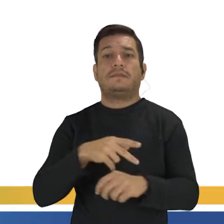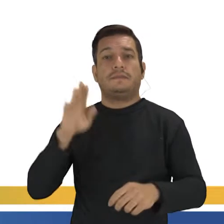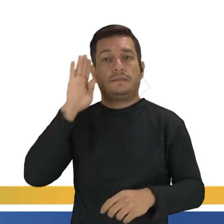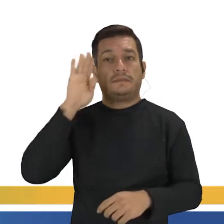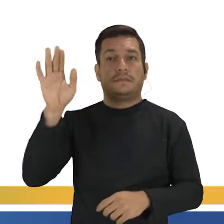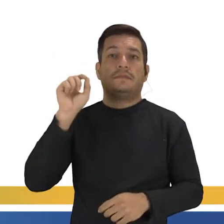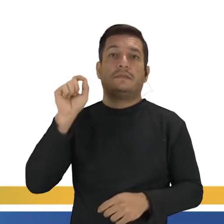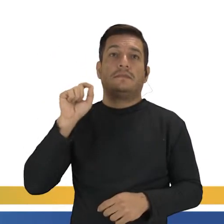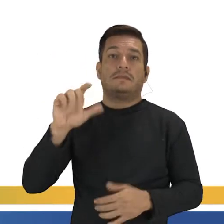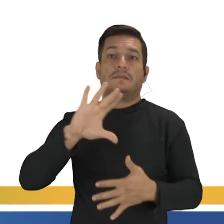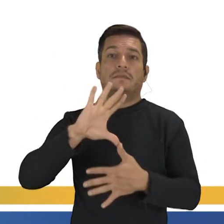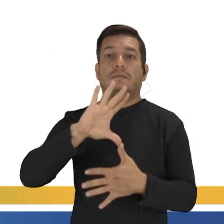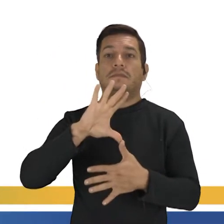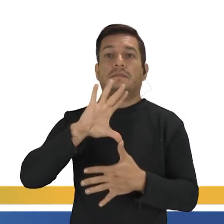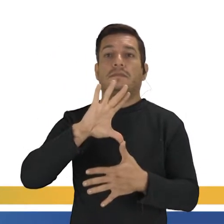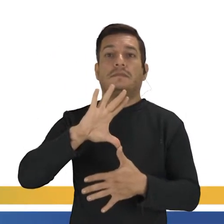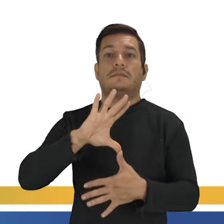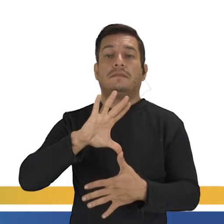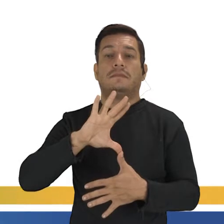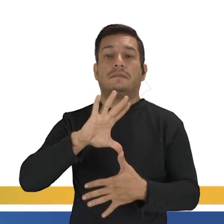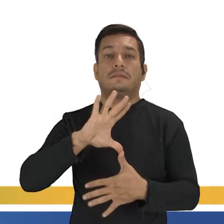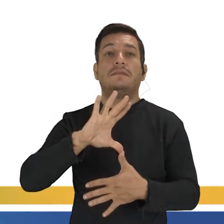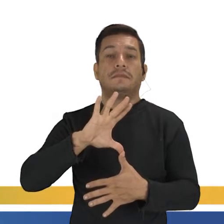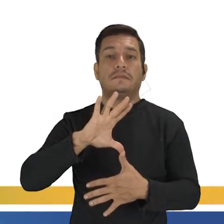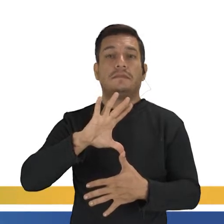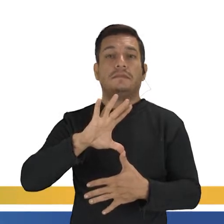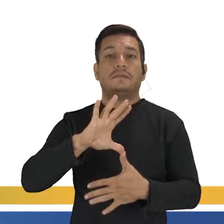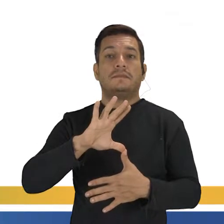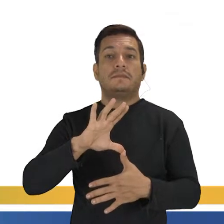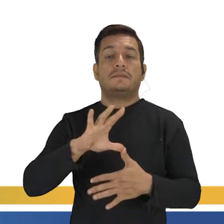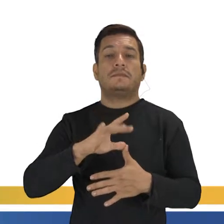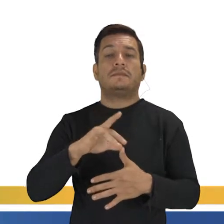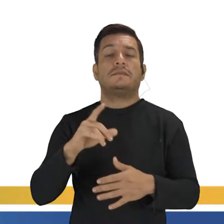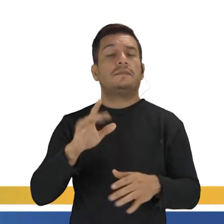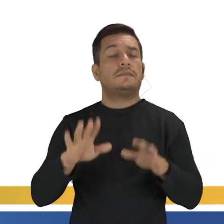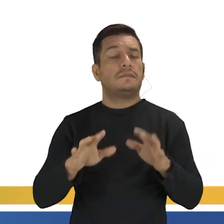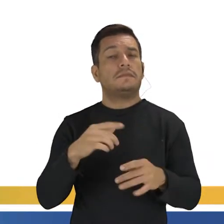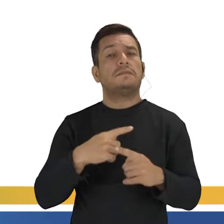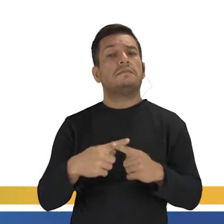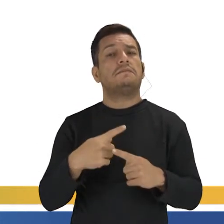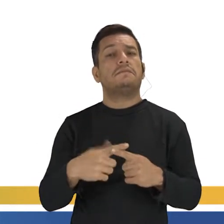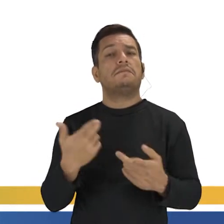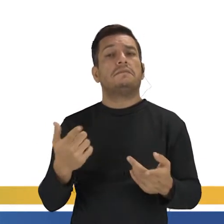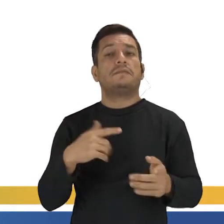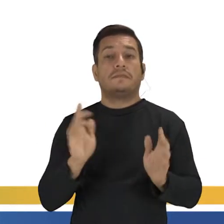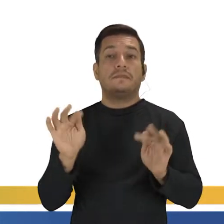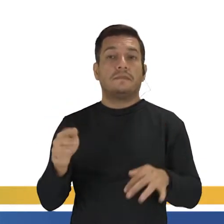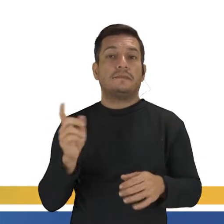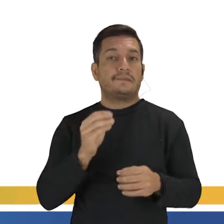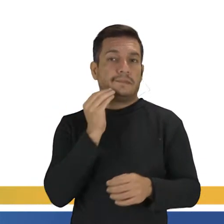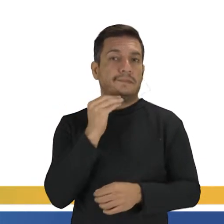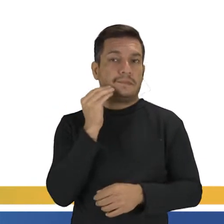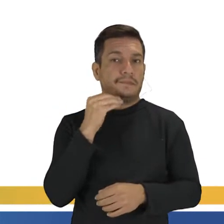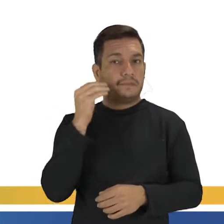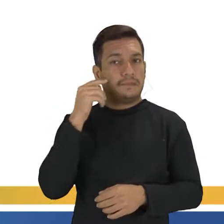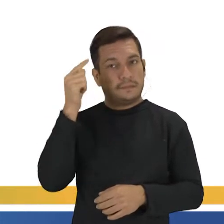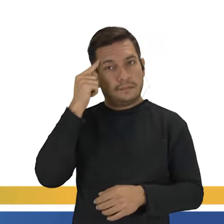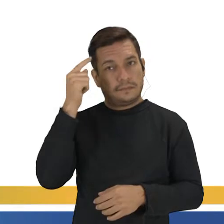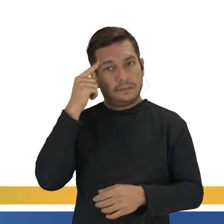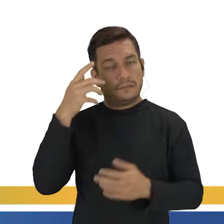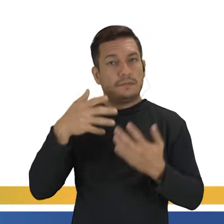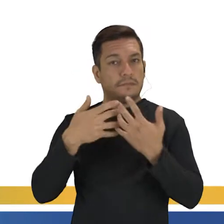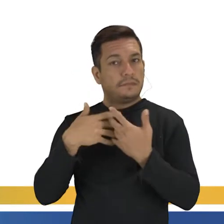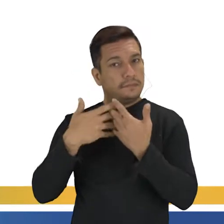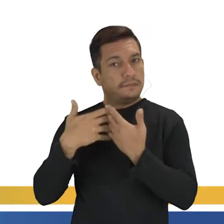Principalmente aí da América, das Américas, dividem. Então, por quê? No final, a gente vai voltar e tentar refletir sobre essa